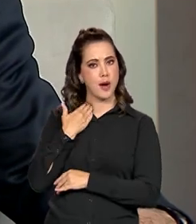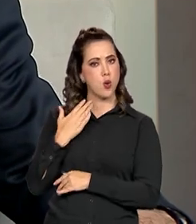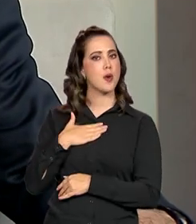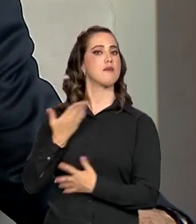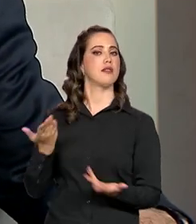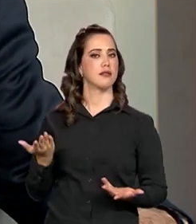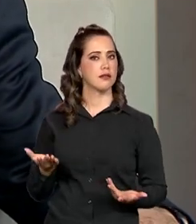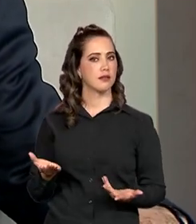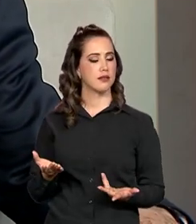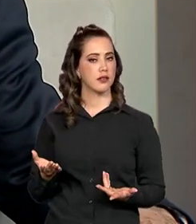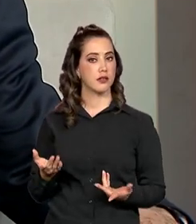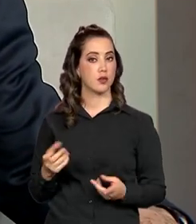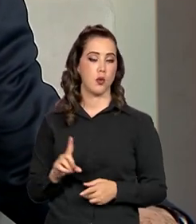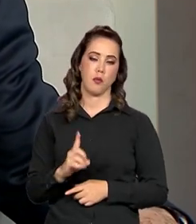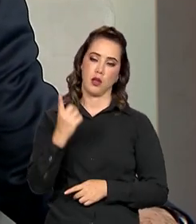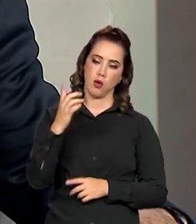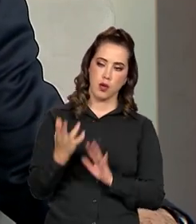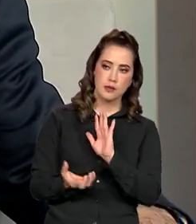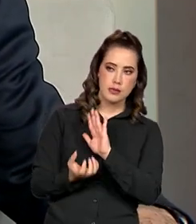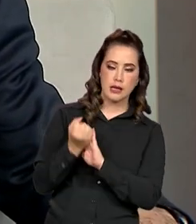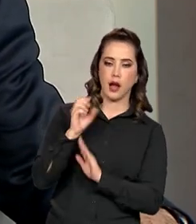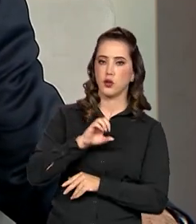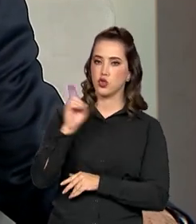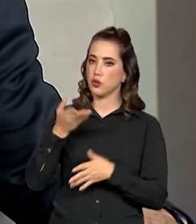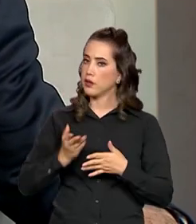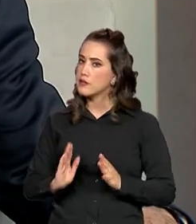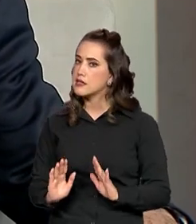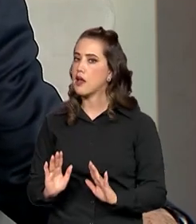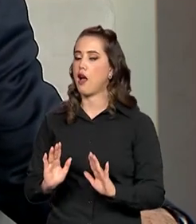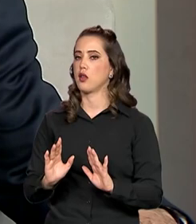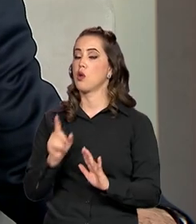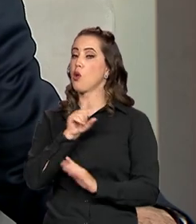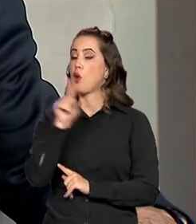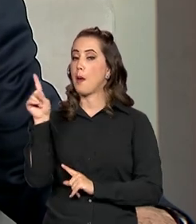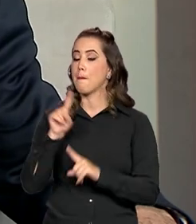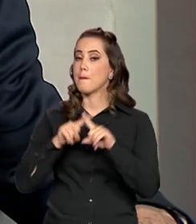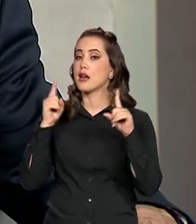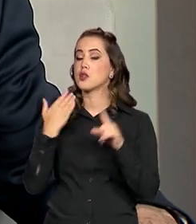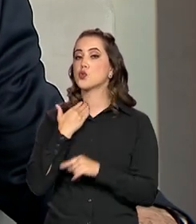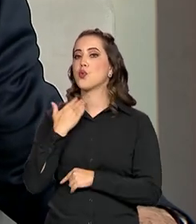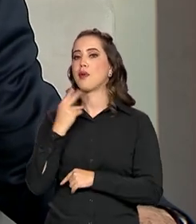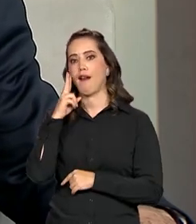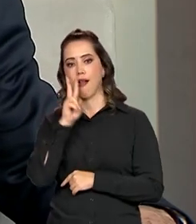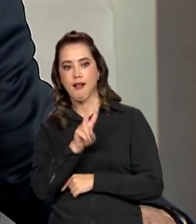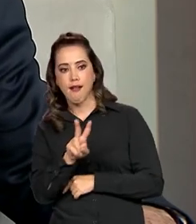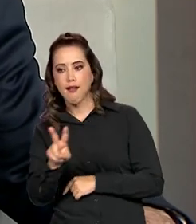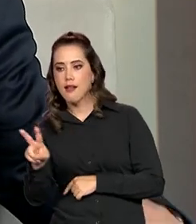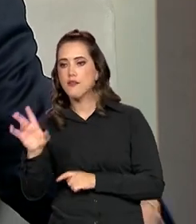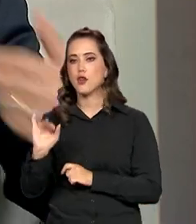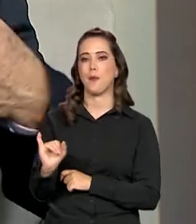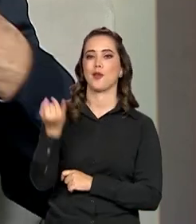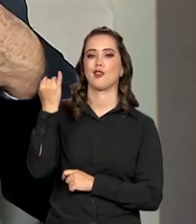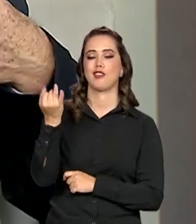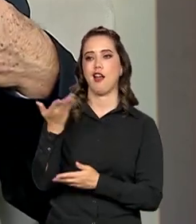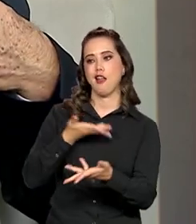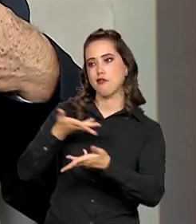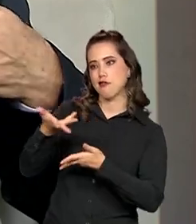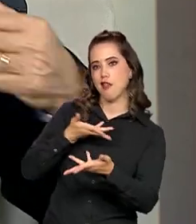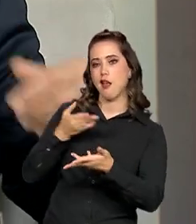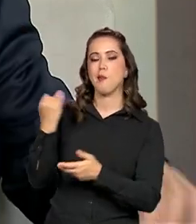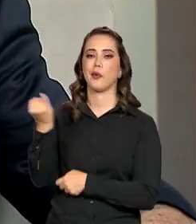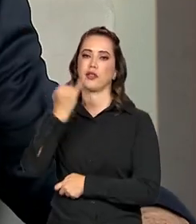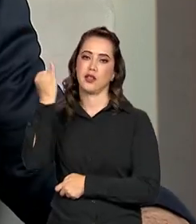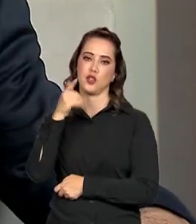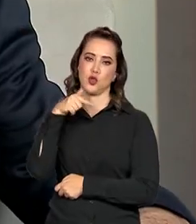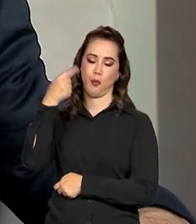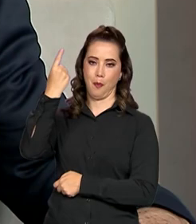seria ter o saque aniversário. Outra coisa é que os bancos aproveitarem e viram uma oportunidade de negócio para os bancos,